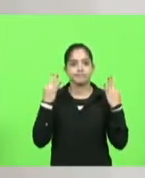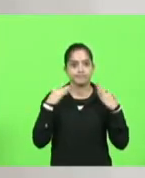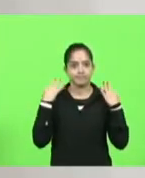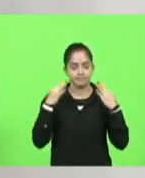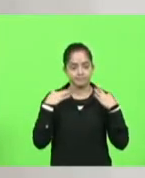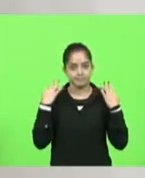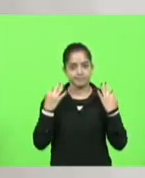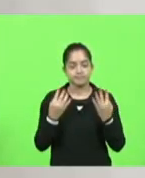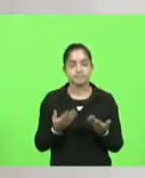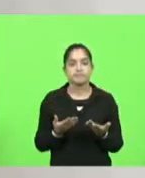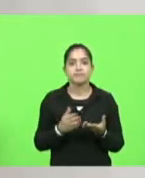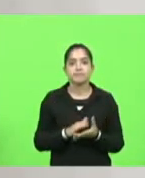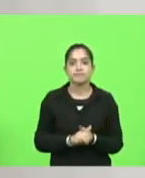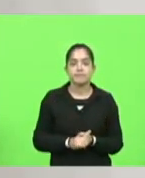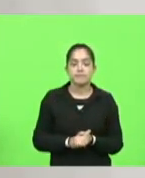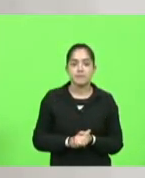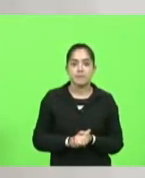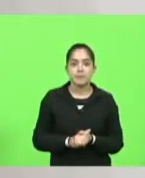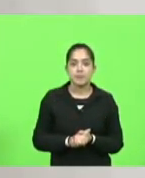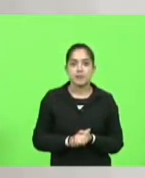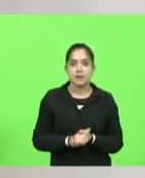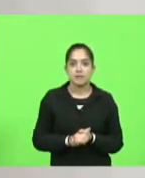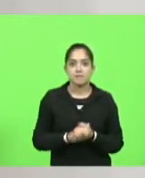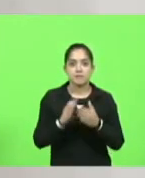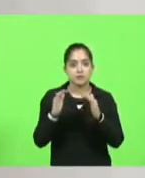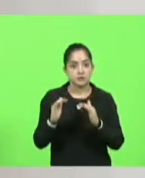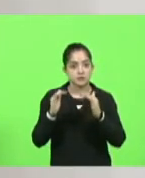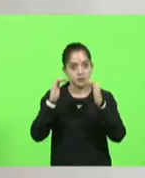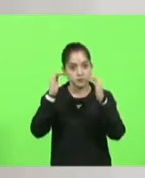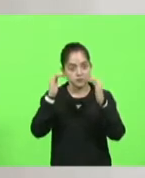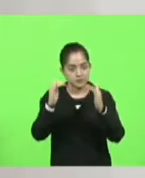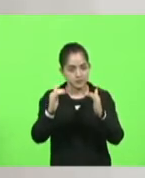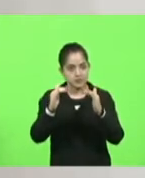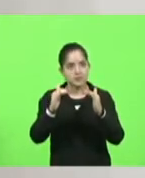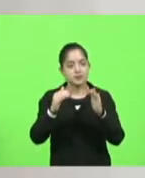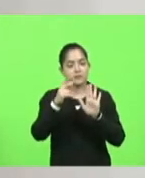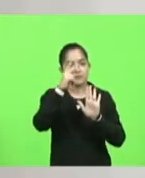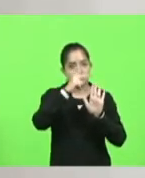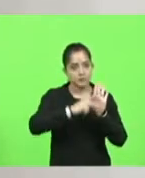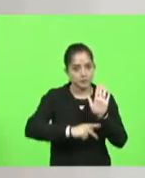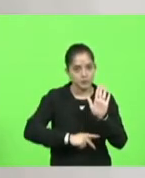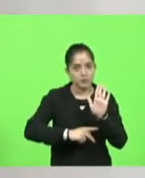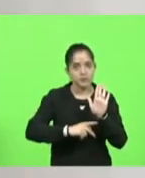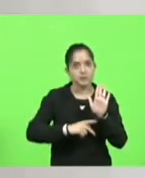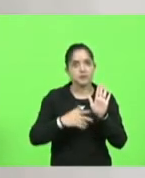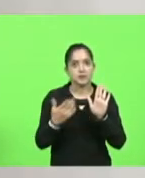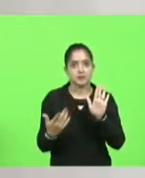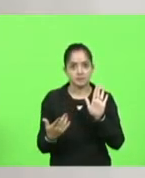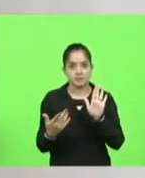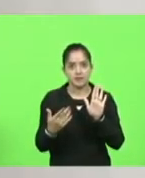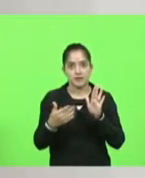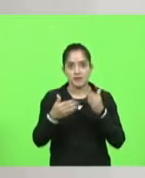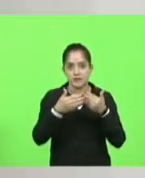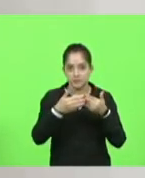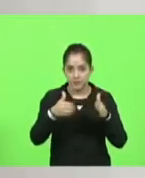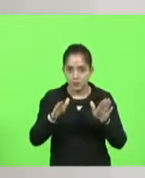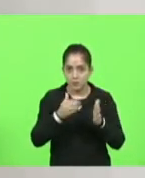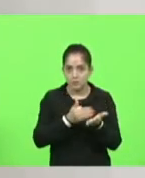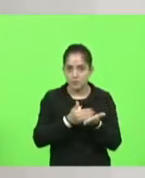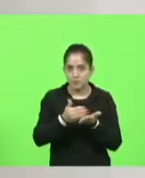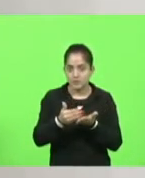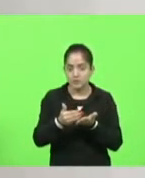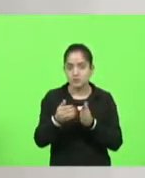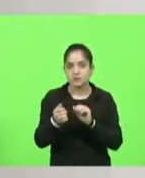Mané Ferrari e enaltecê-lo pelo programa que ele está na iminência de lançar junto do governador